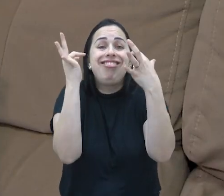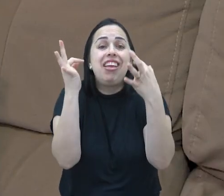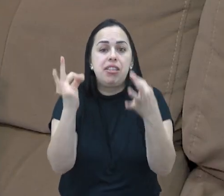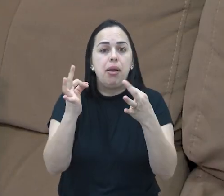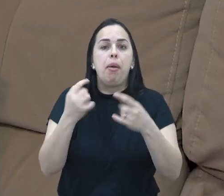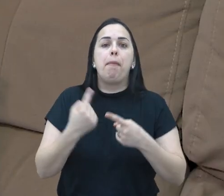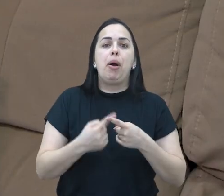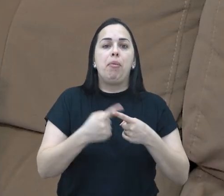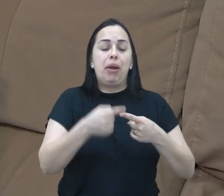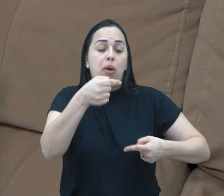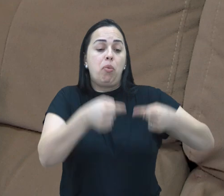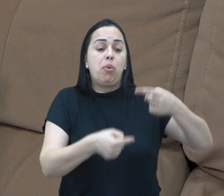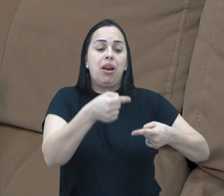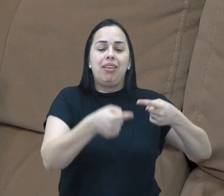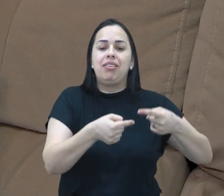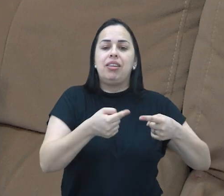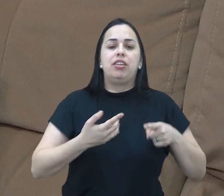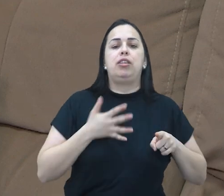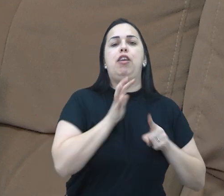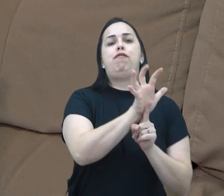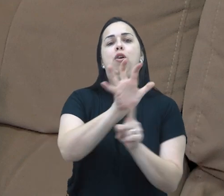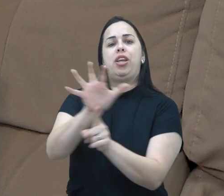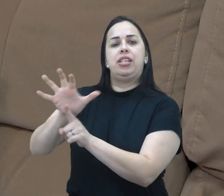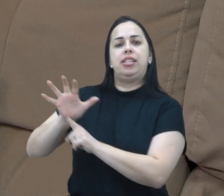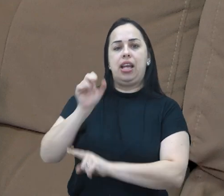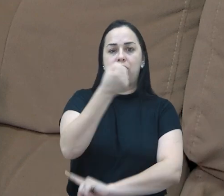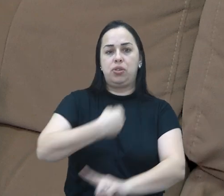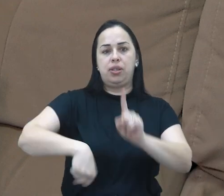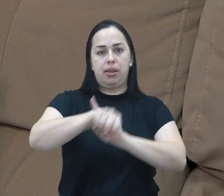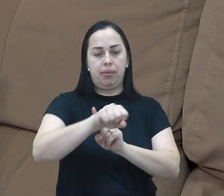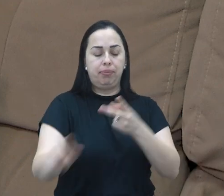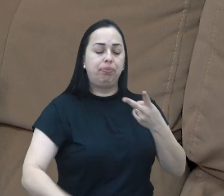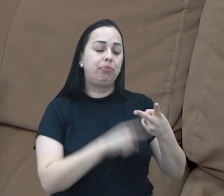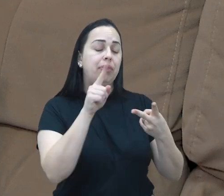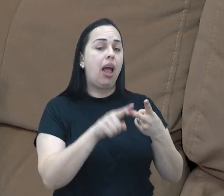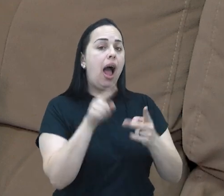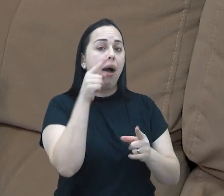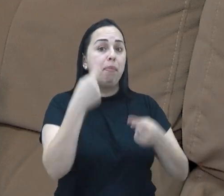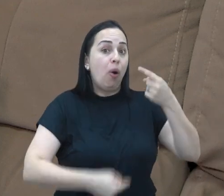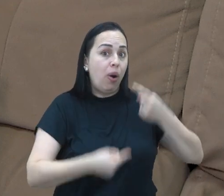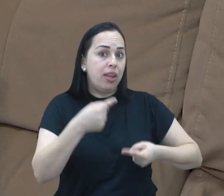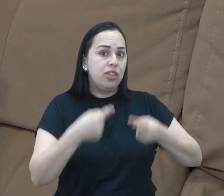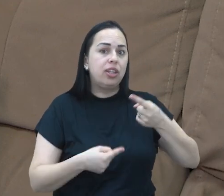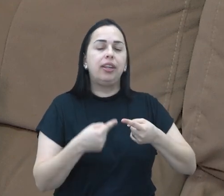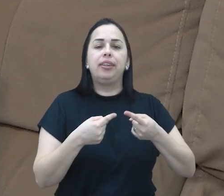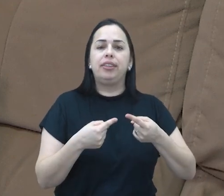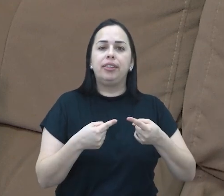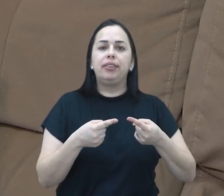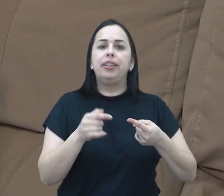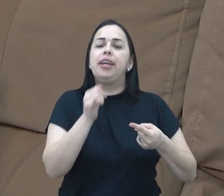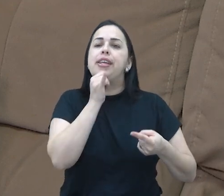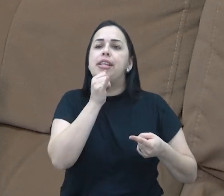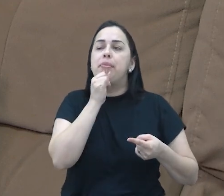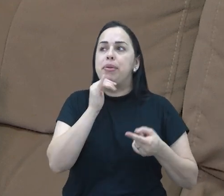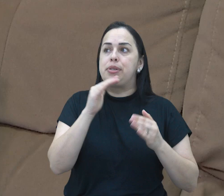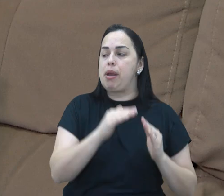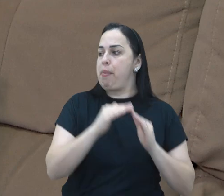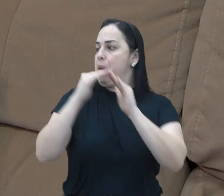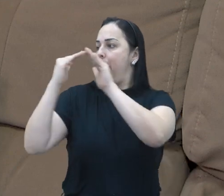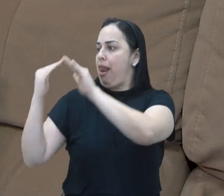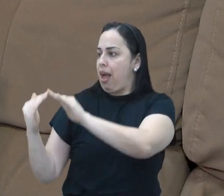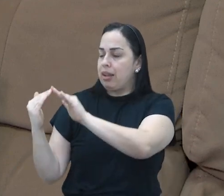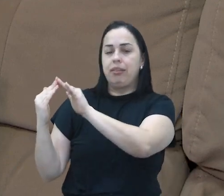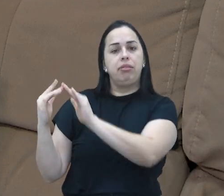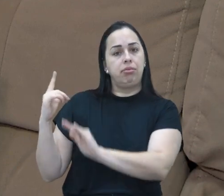política envolve toda a sociedade. Política está em todo lugar, desde a sua